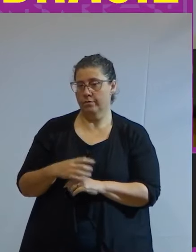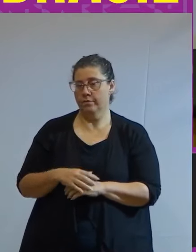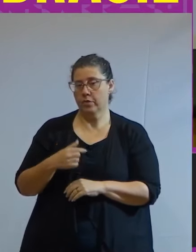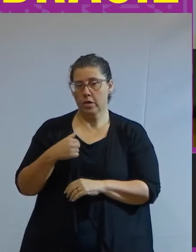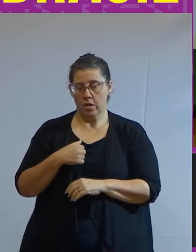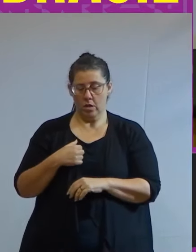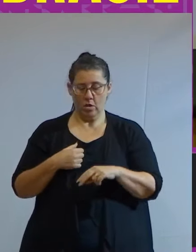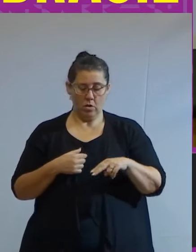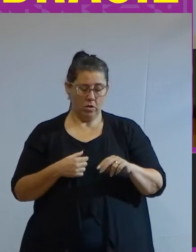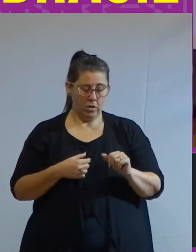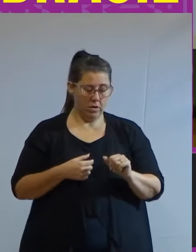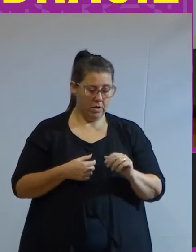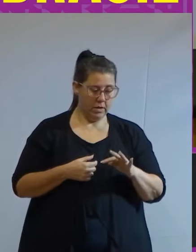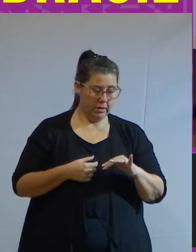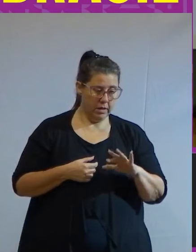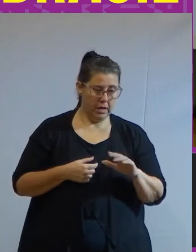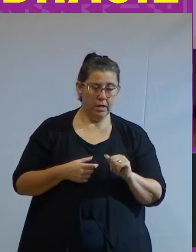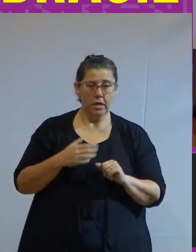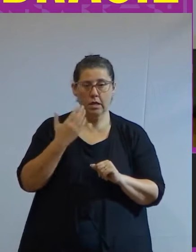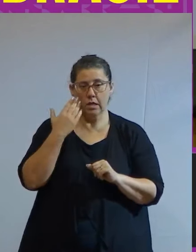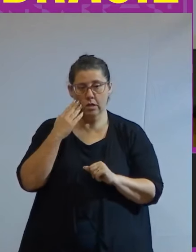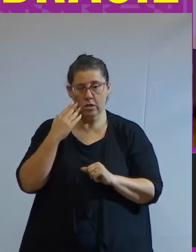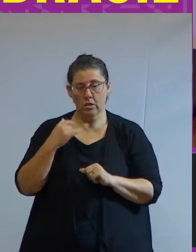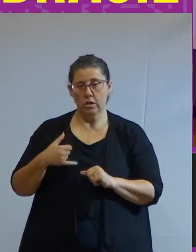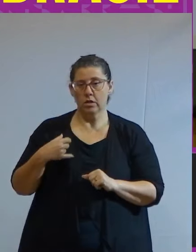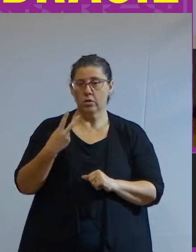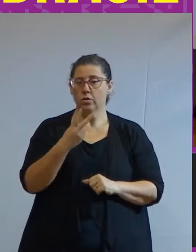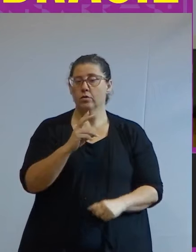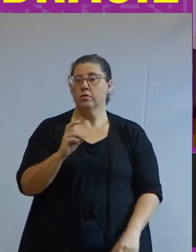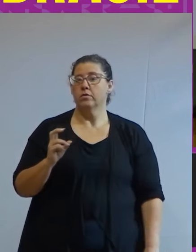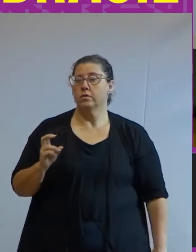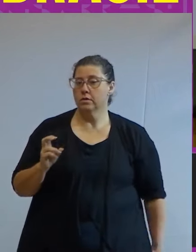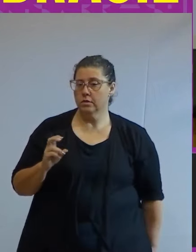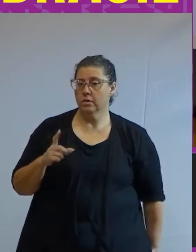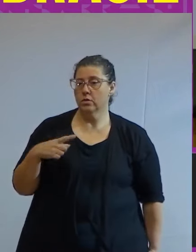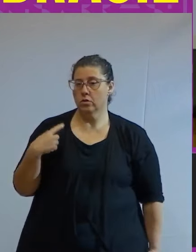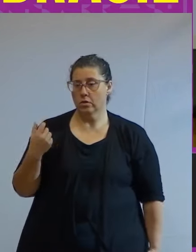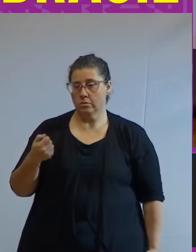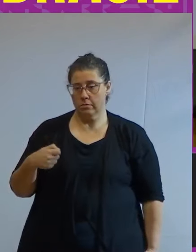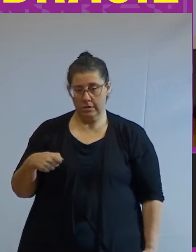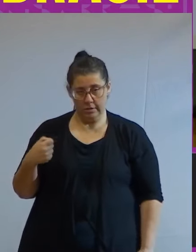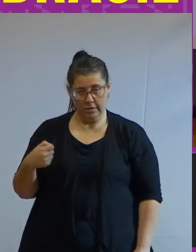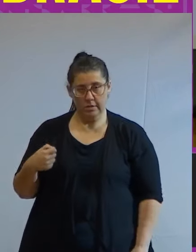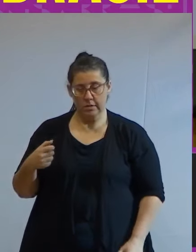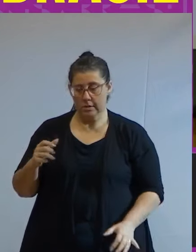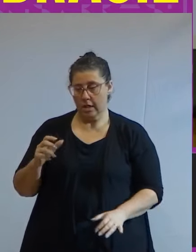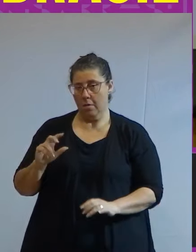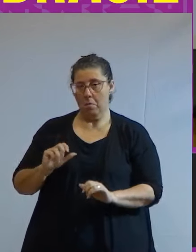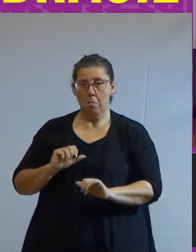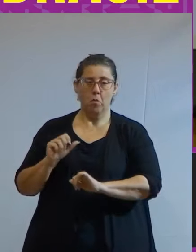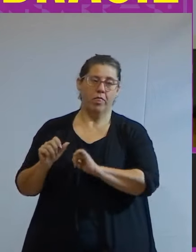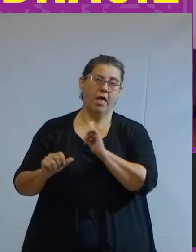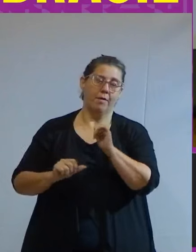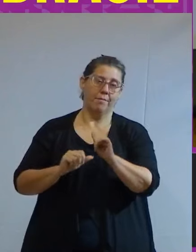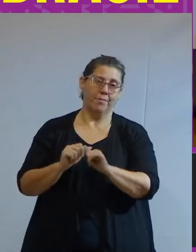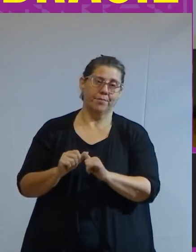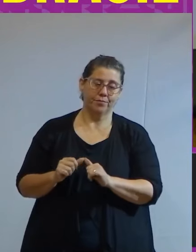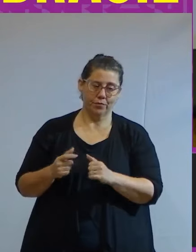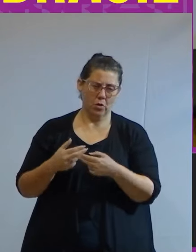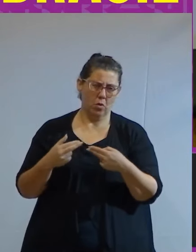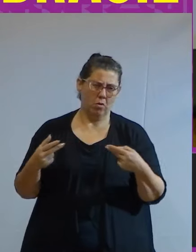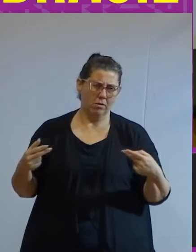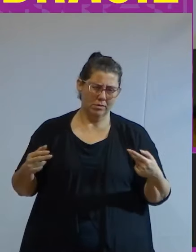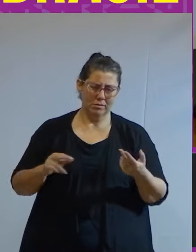Natália entendo e interpreto hoje com 25 anos que a gente precisa muito mudar muita coisa que a gente